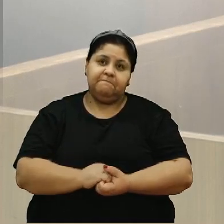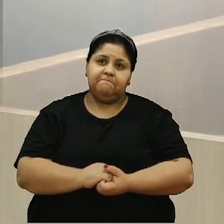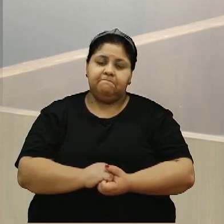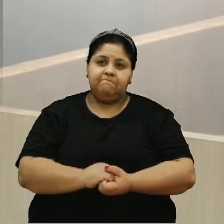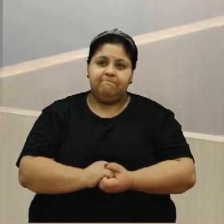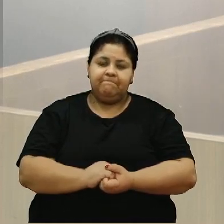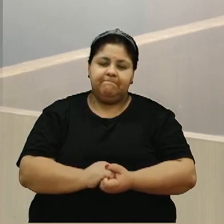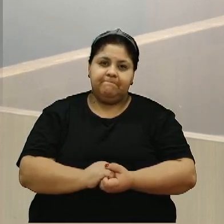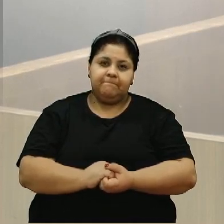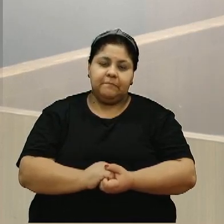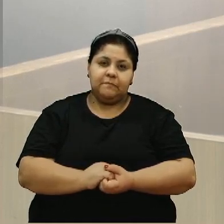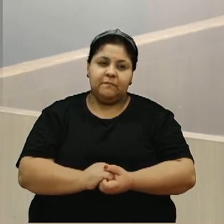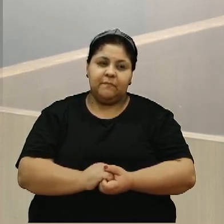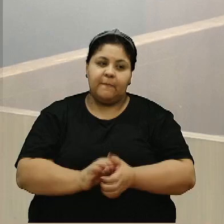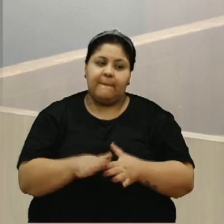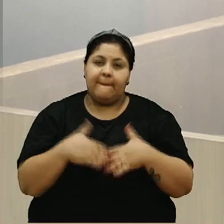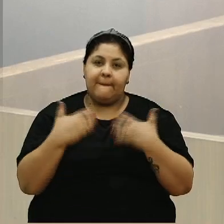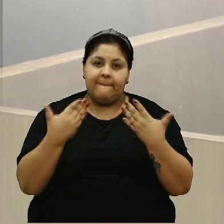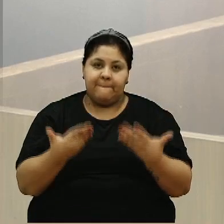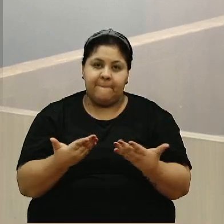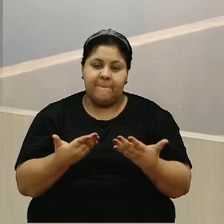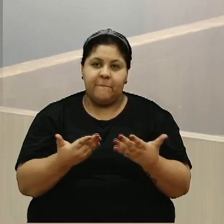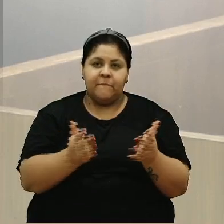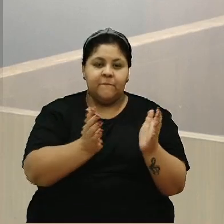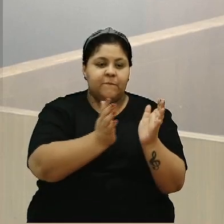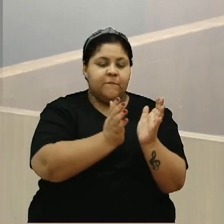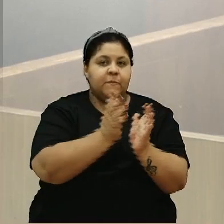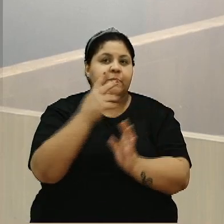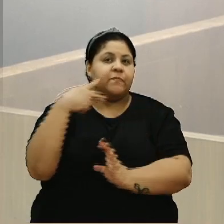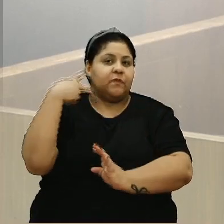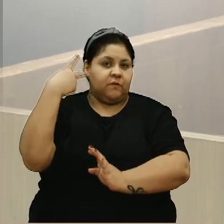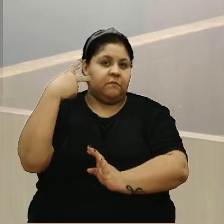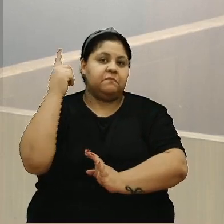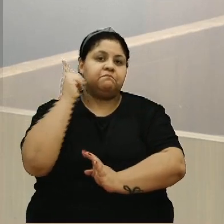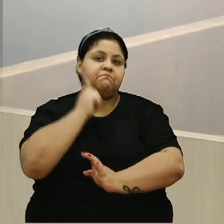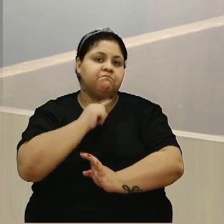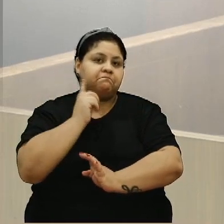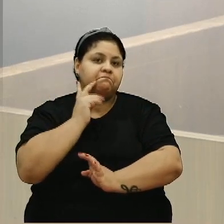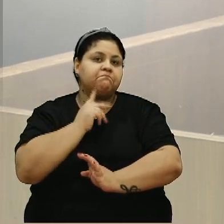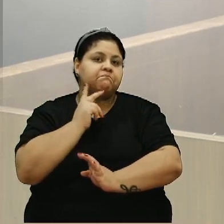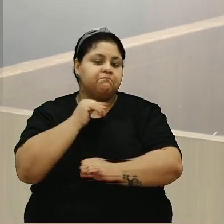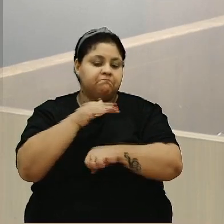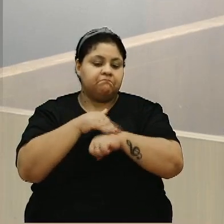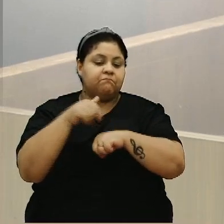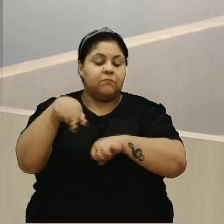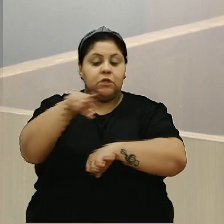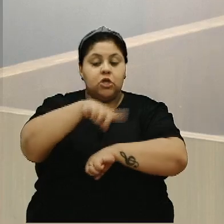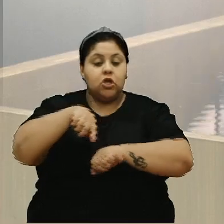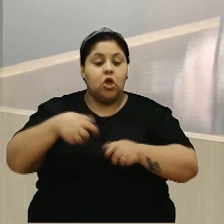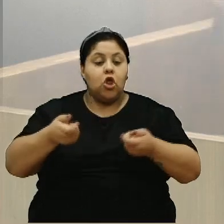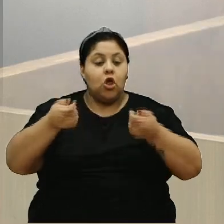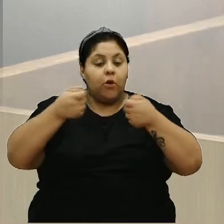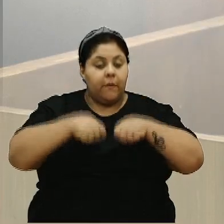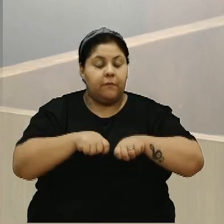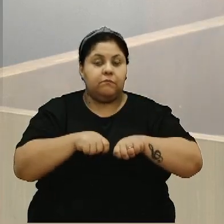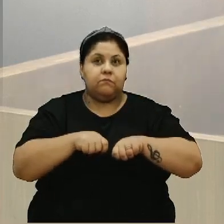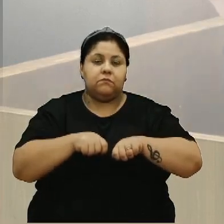Então, nobre colega Renato Oliveira, nós precisamos que